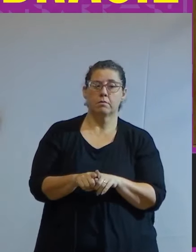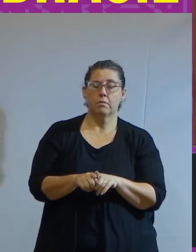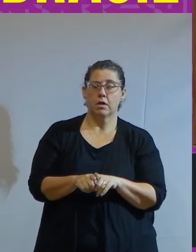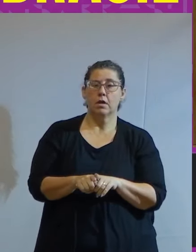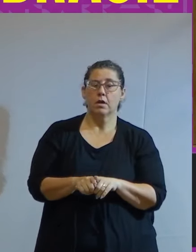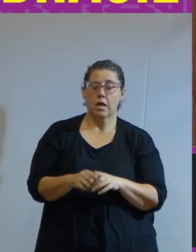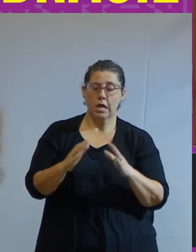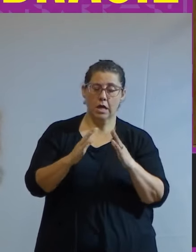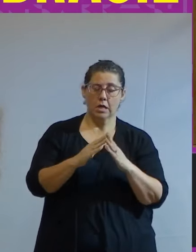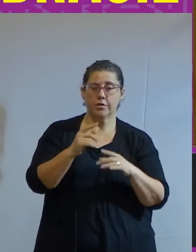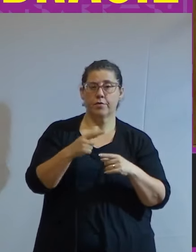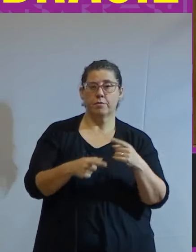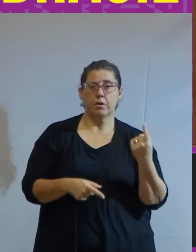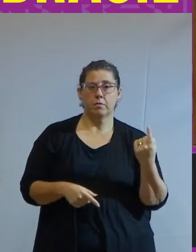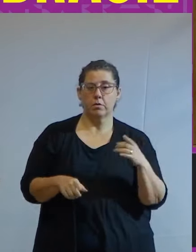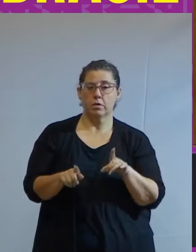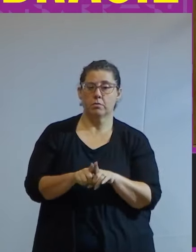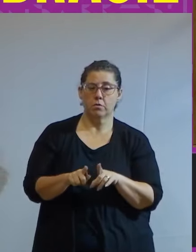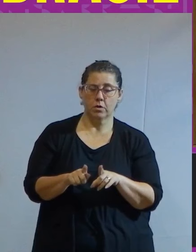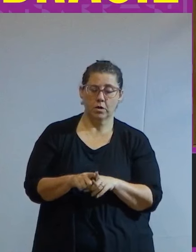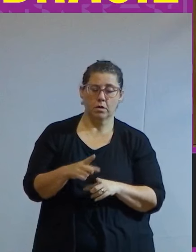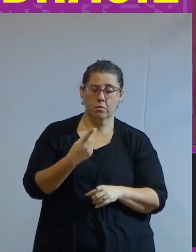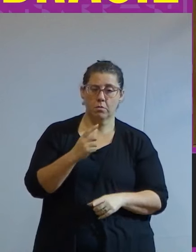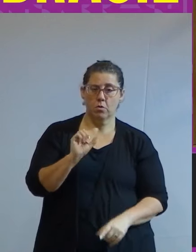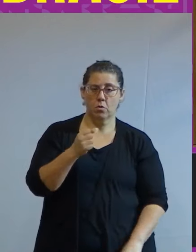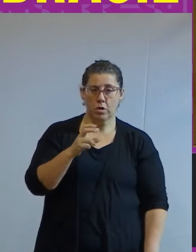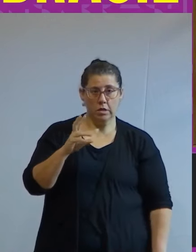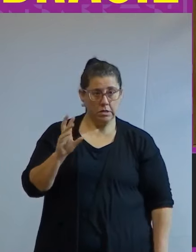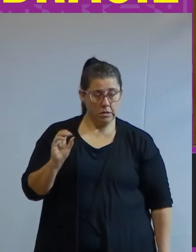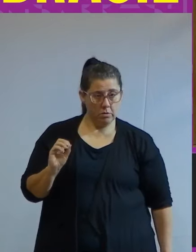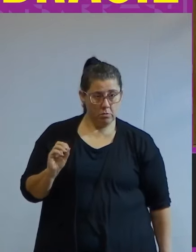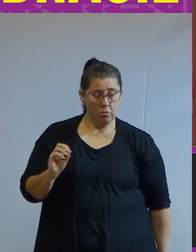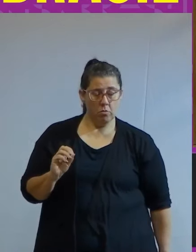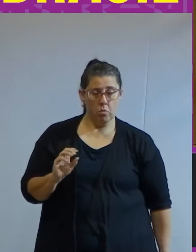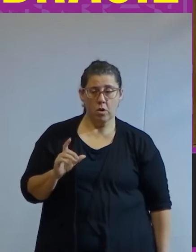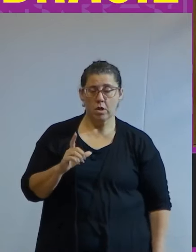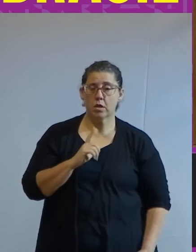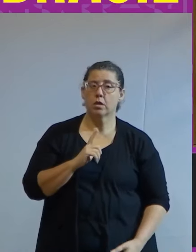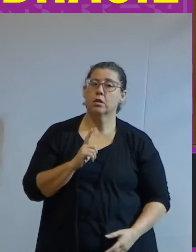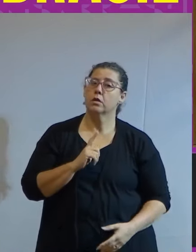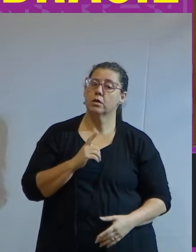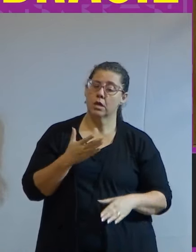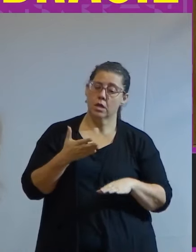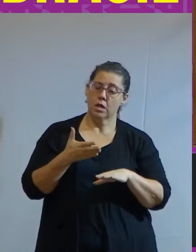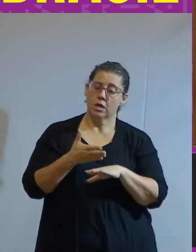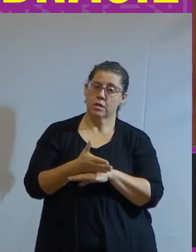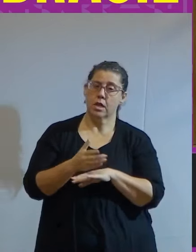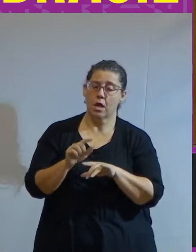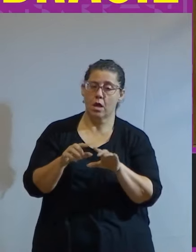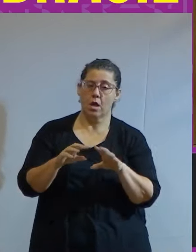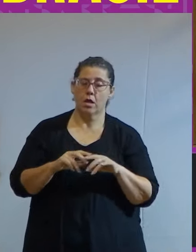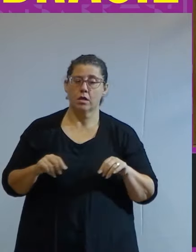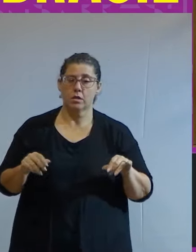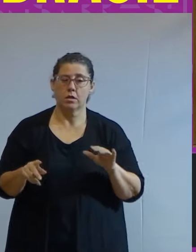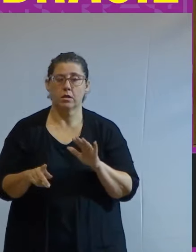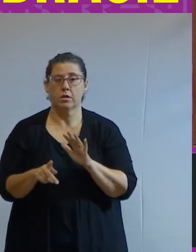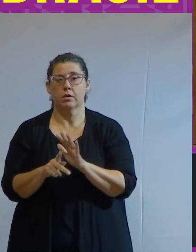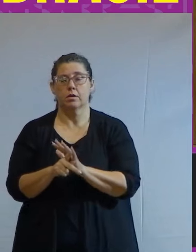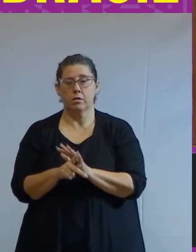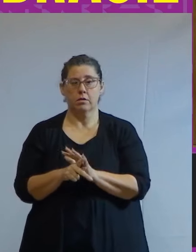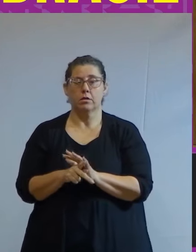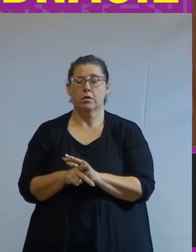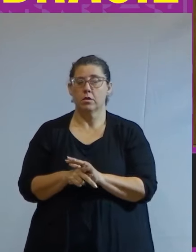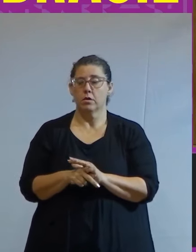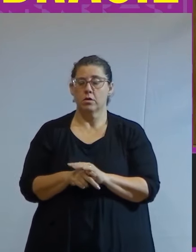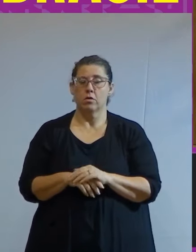vetada a eles pois a lei de terras de 1850 estabeleceram acesso à terra exclusivamente por meio